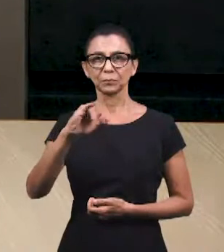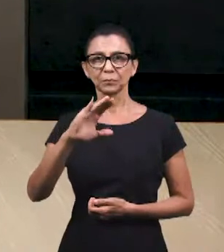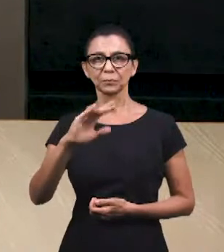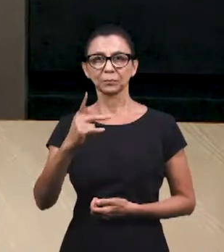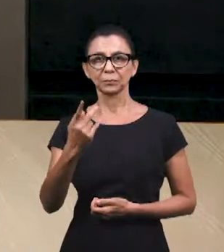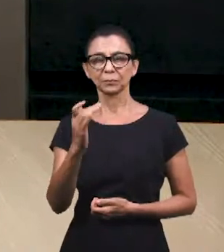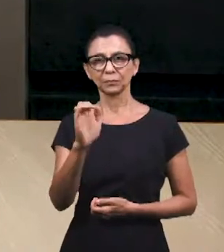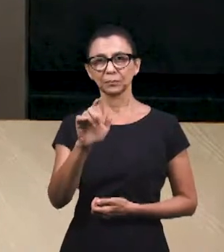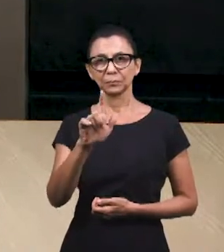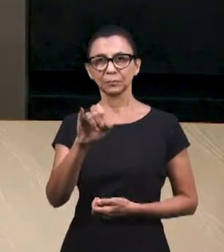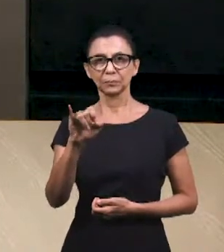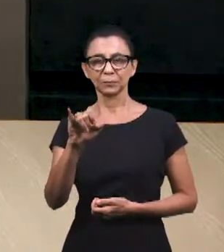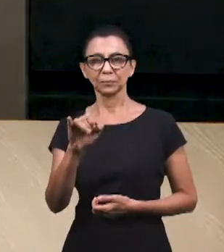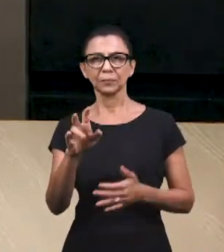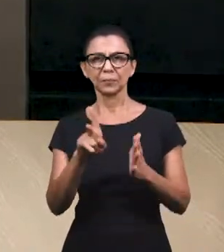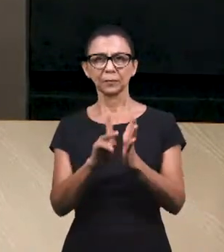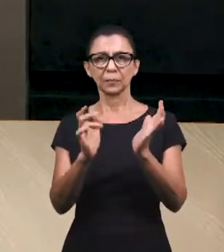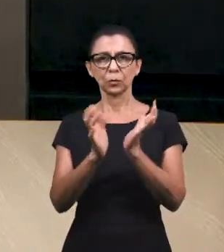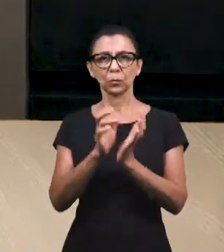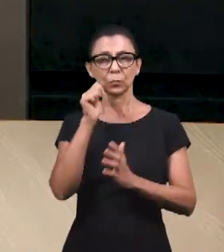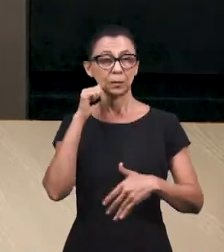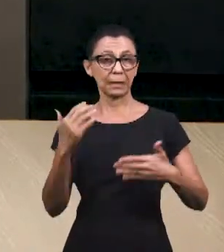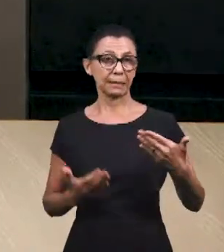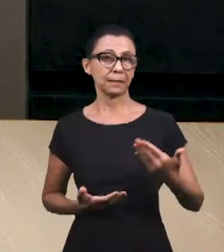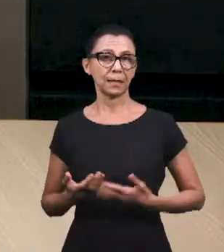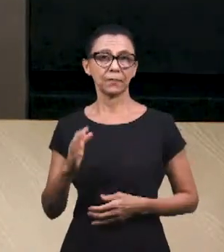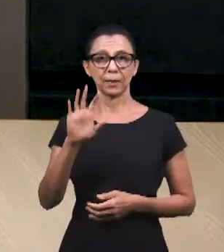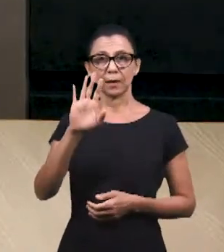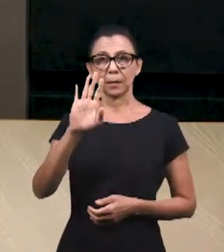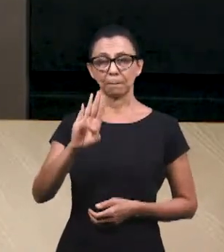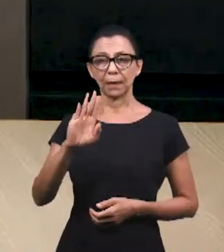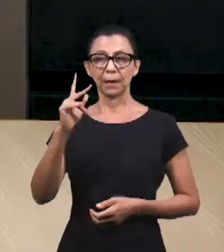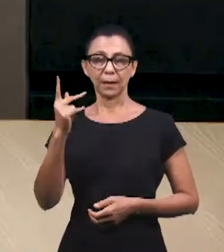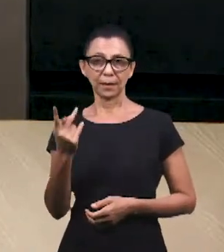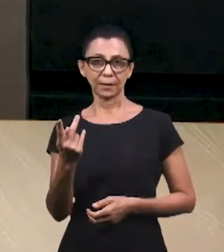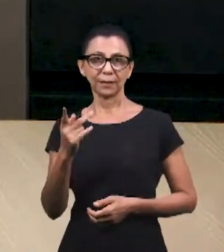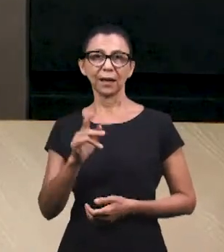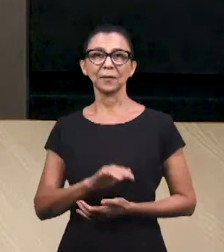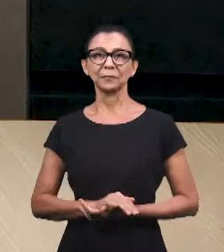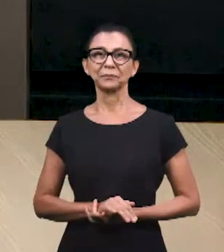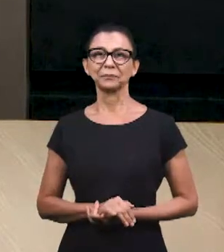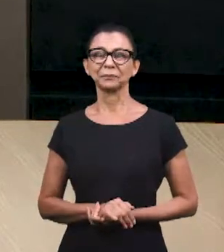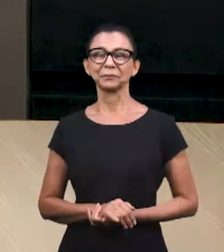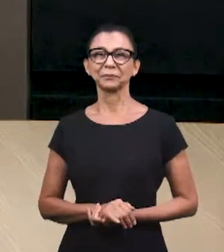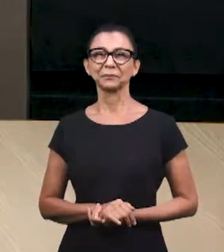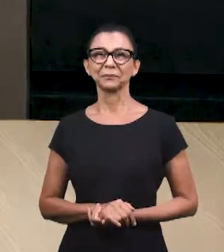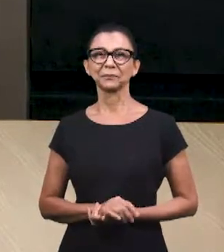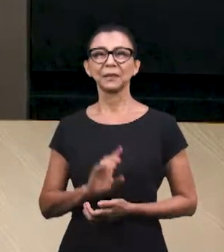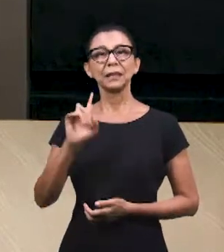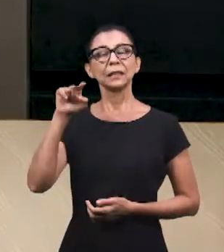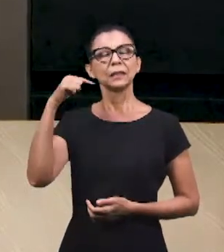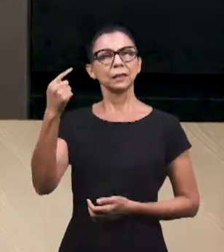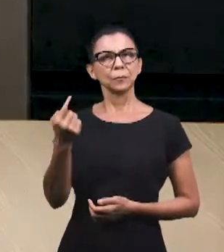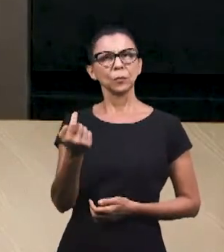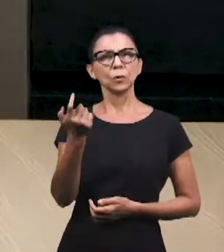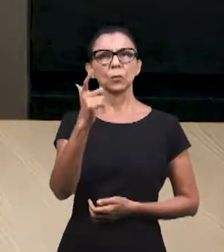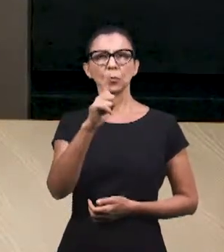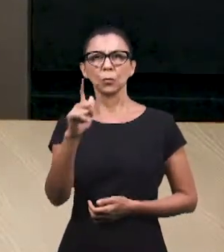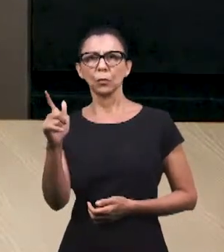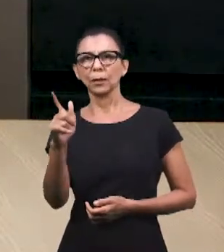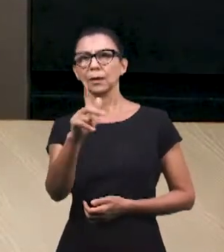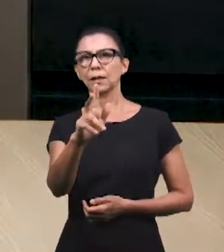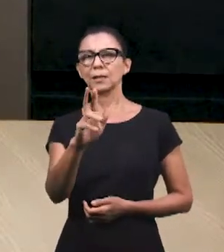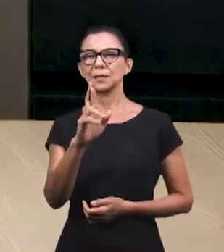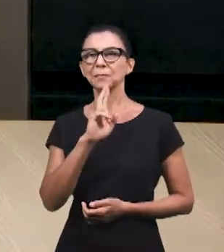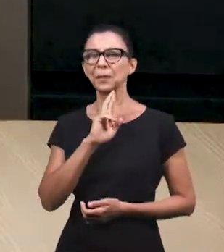de senhoras da nossa igreja ali em Belo Horizonte. A irmã Michele vai nos dar uma primeira resposta e depois teremos mais algumas respostas.